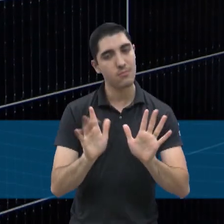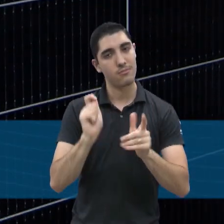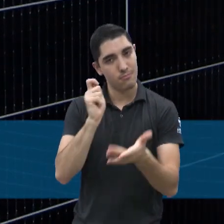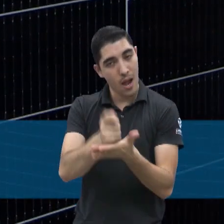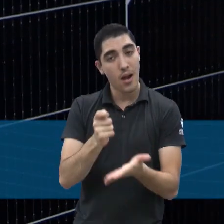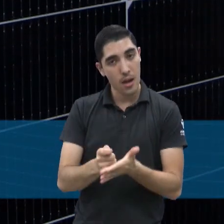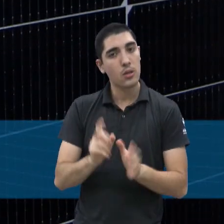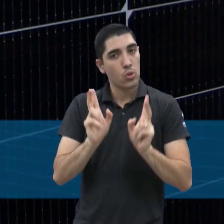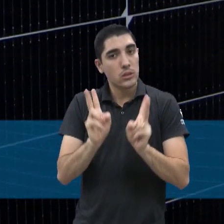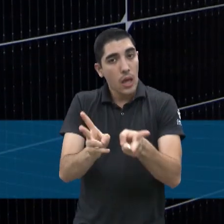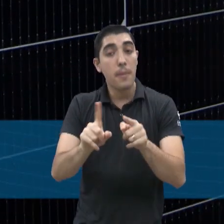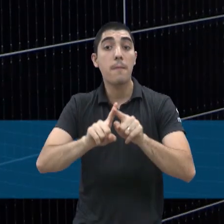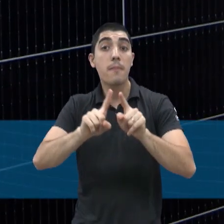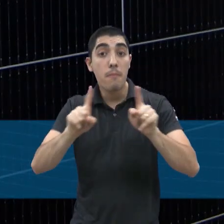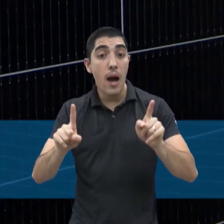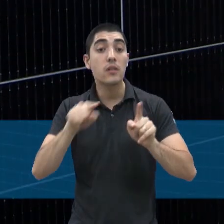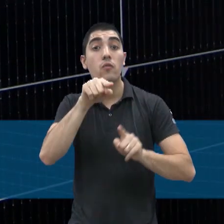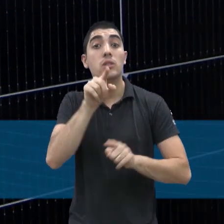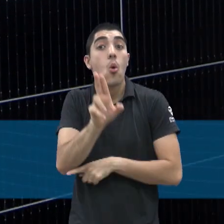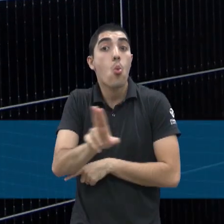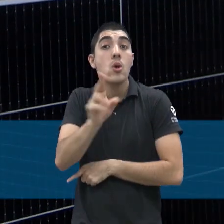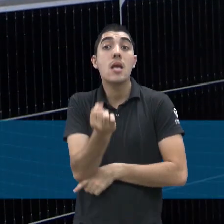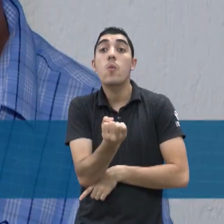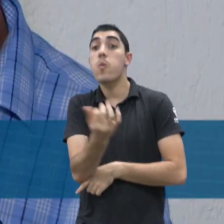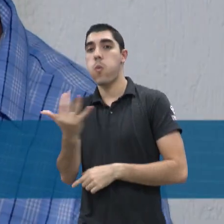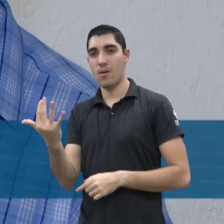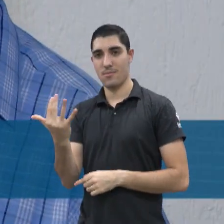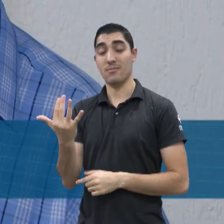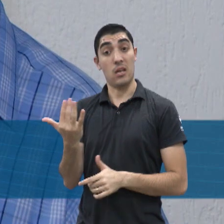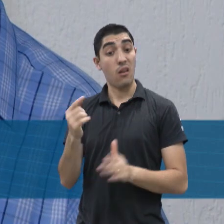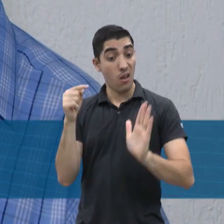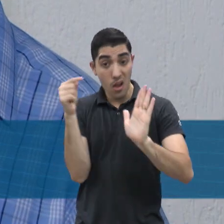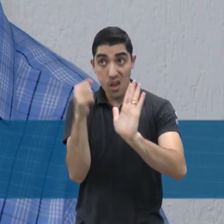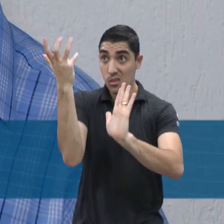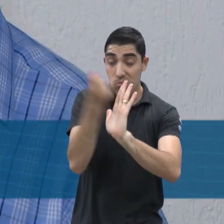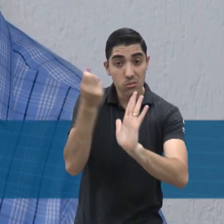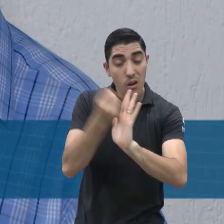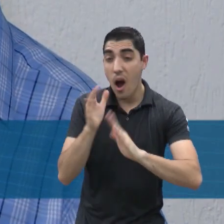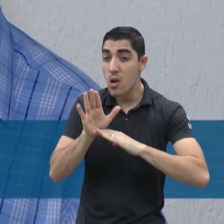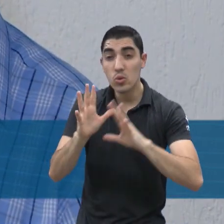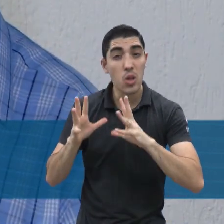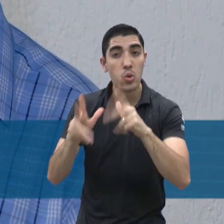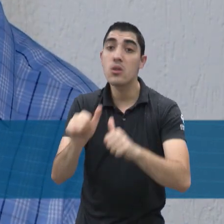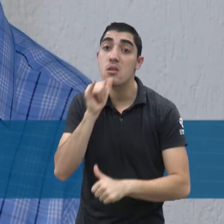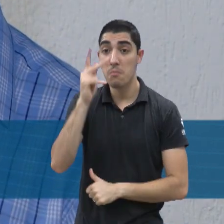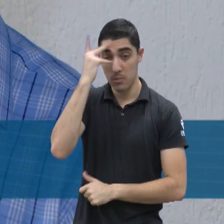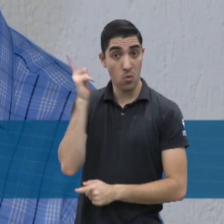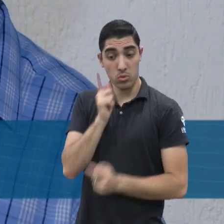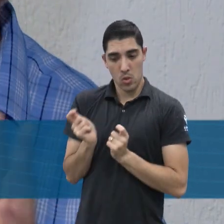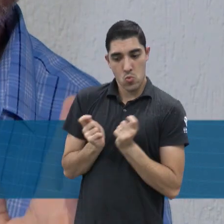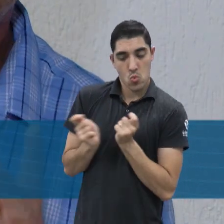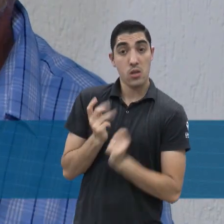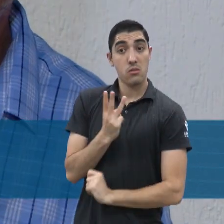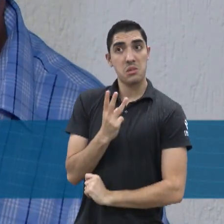o que ela consome na casa dela. De uma questão é, para todo mundo é viável. Você tem economias que saem a partir de 30%, no mínimo 30%,